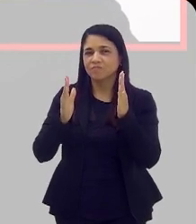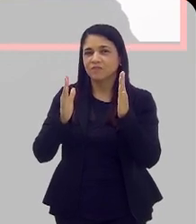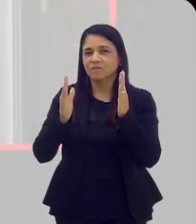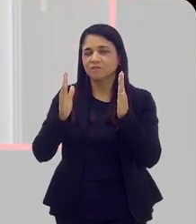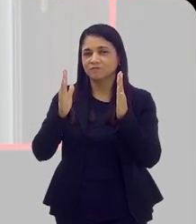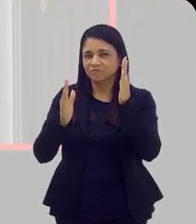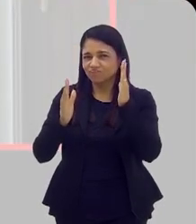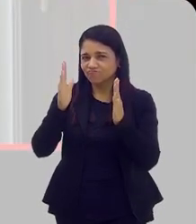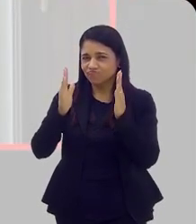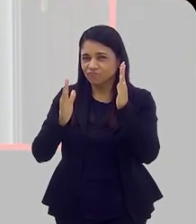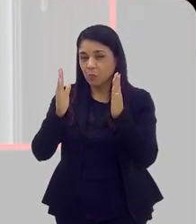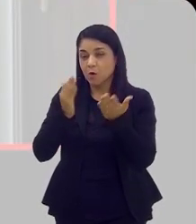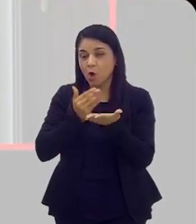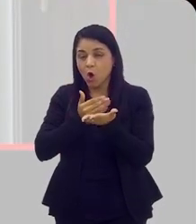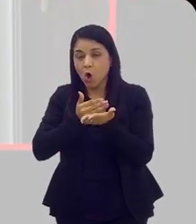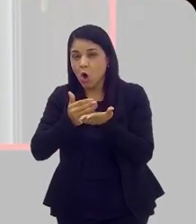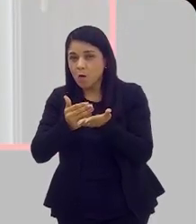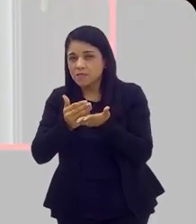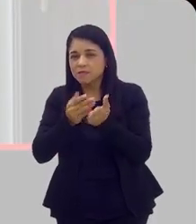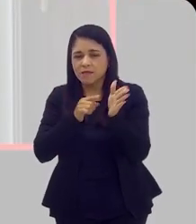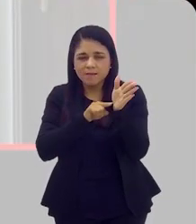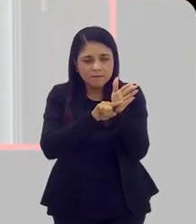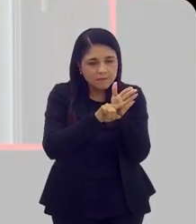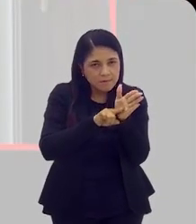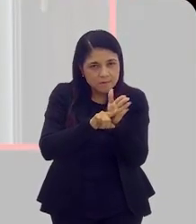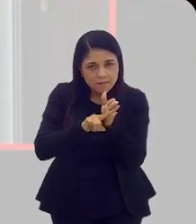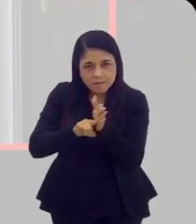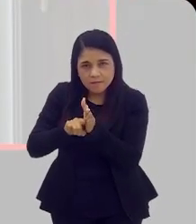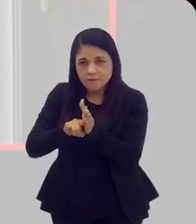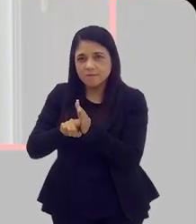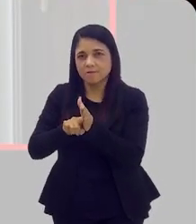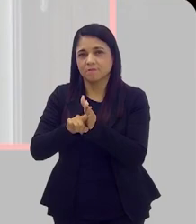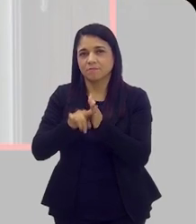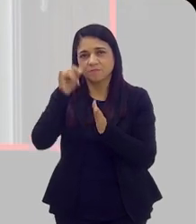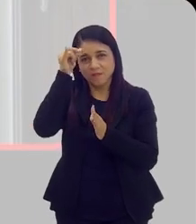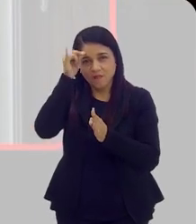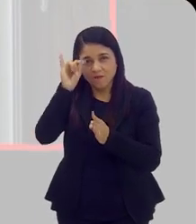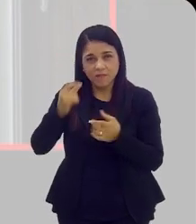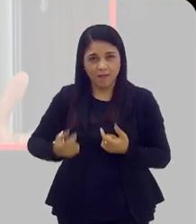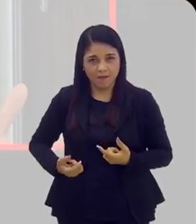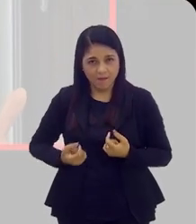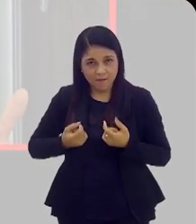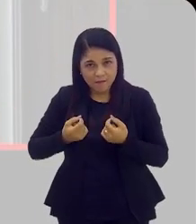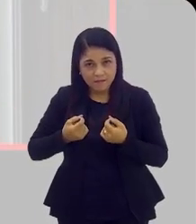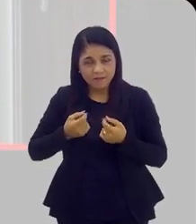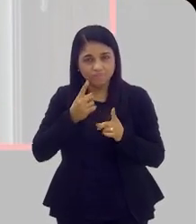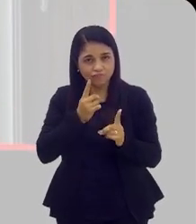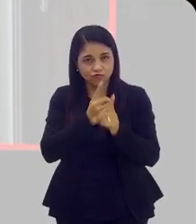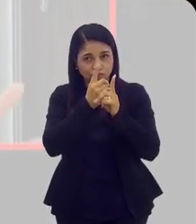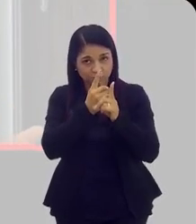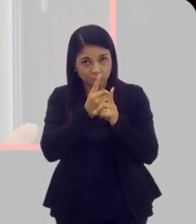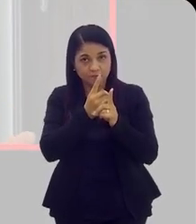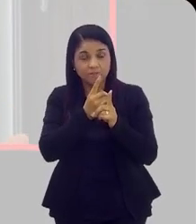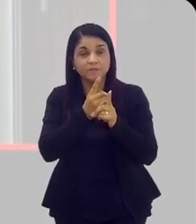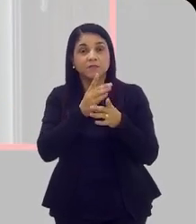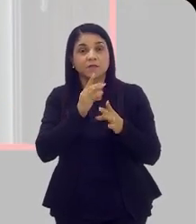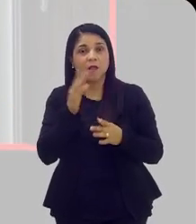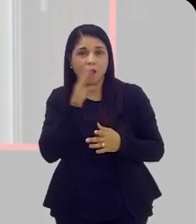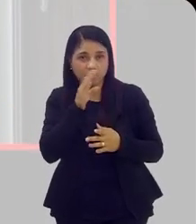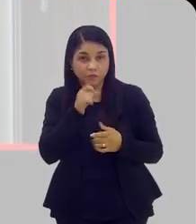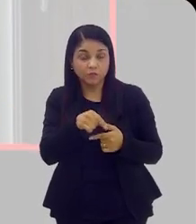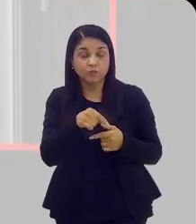Adequada pra que se comece a fazer essa prevenção, pro público em geral, pra população